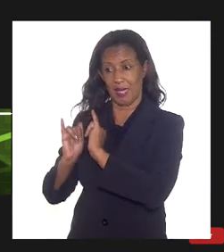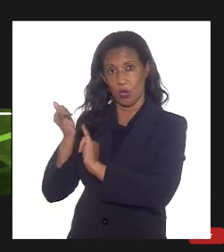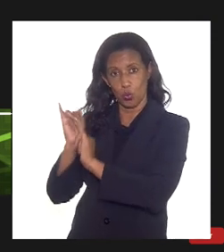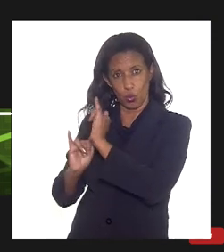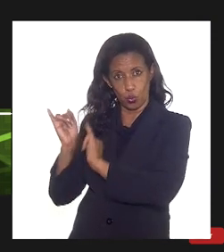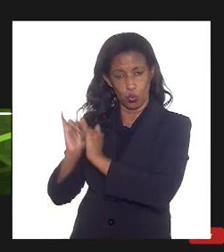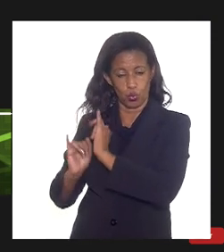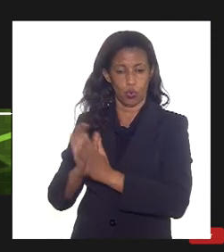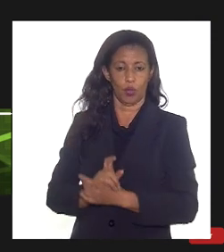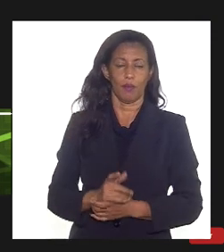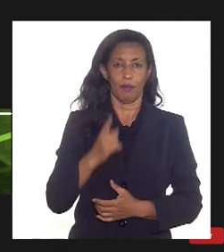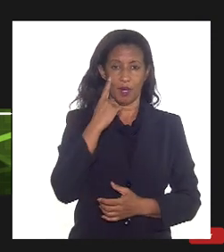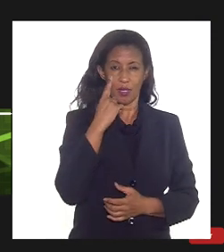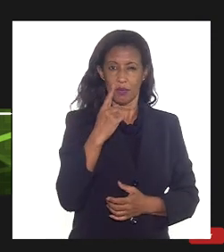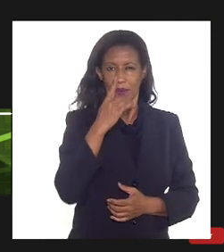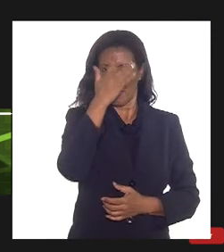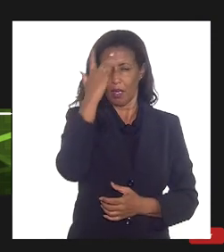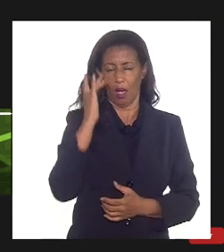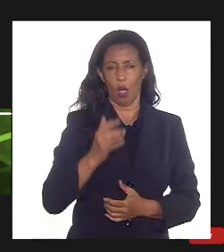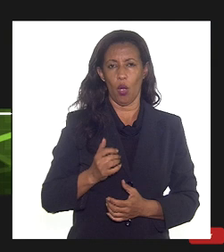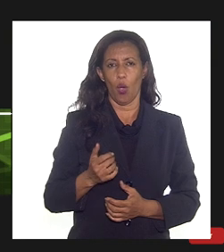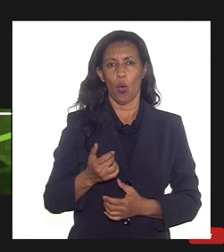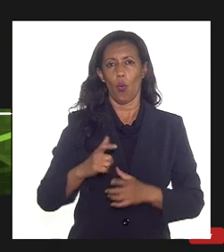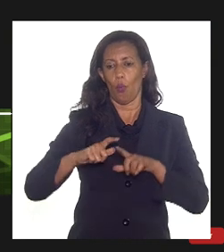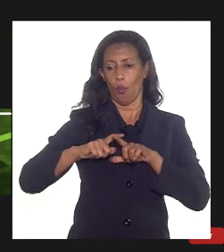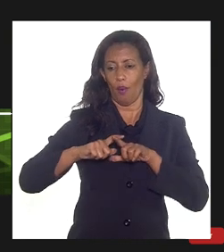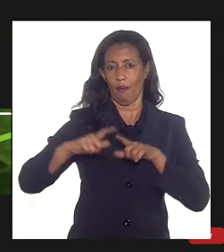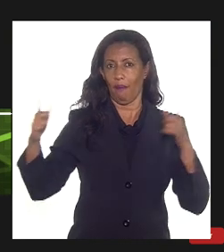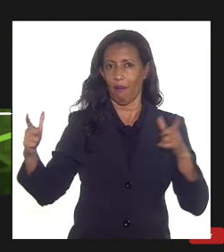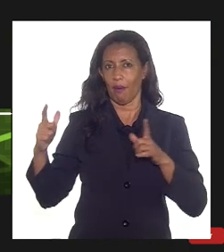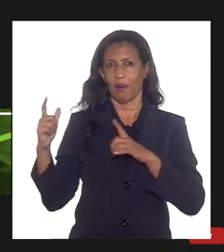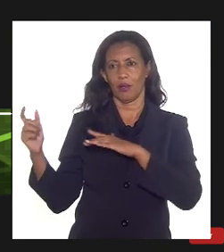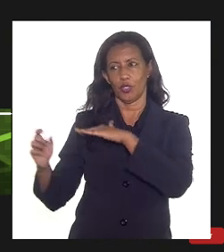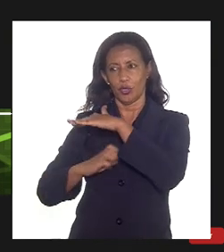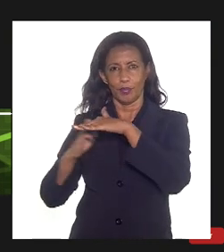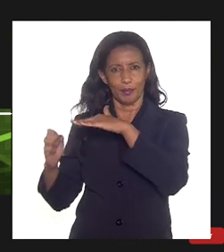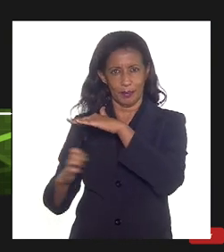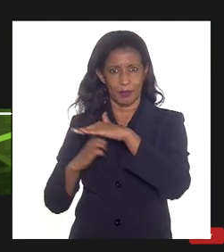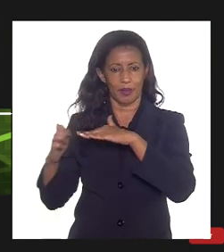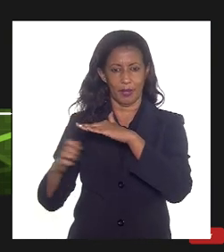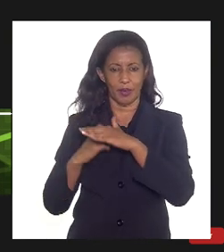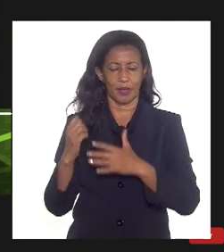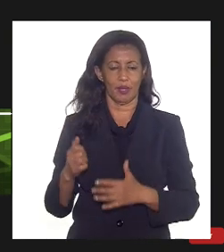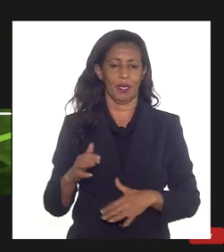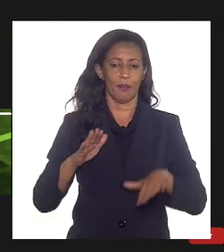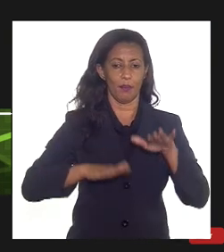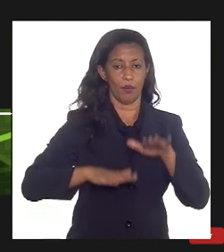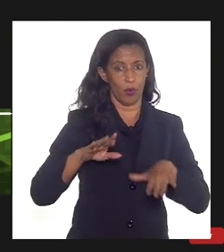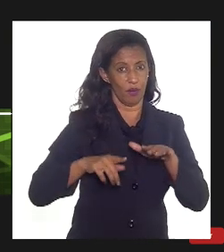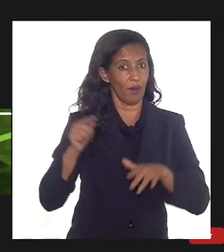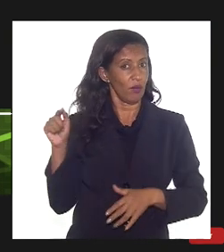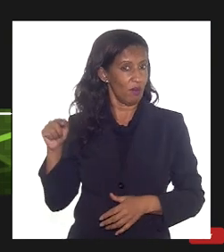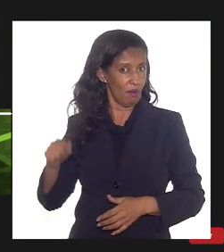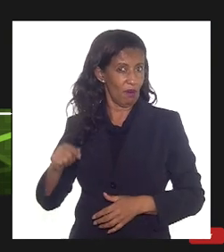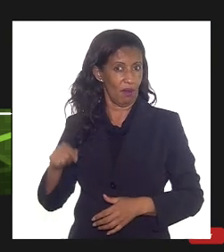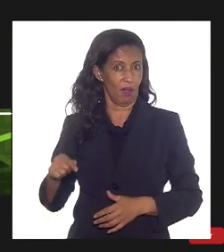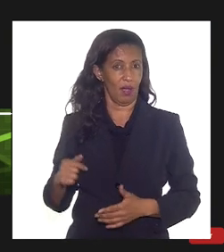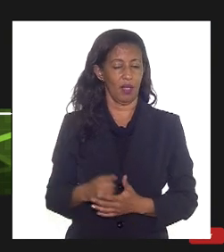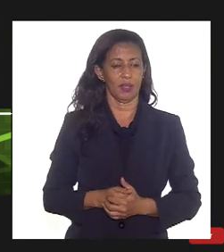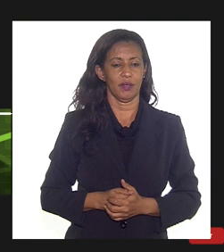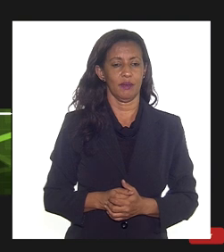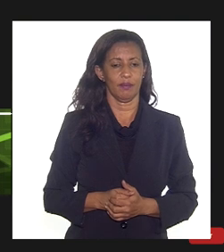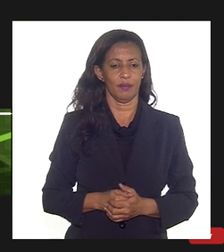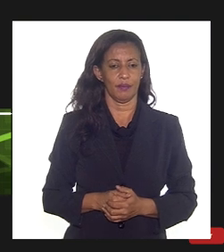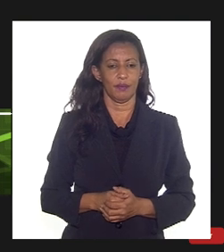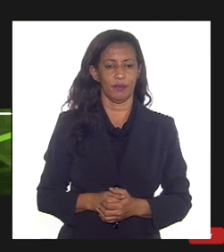um grande consumidor que tem uma escala muito grande é muito provável que para esse consumidor a parcela distribuição